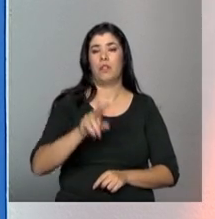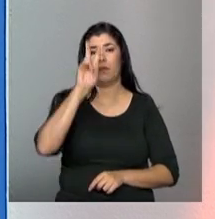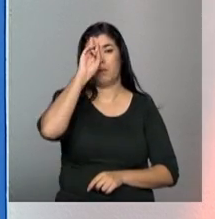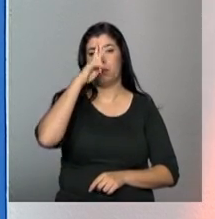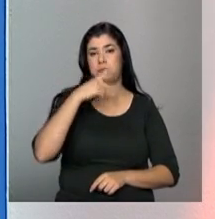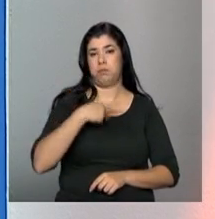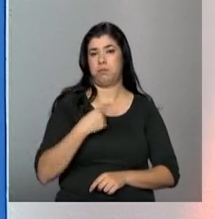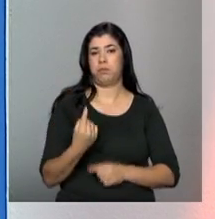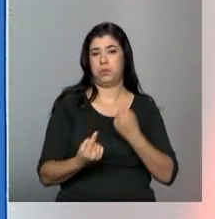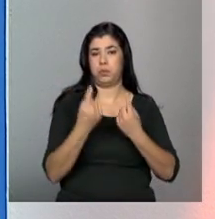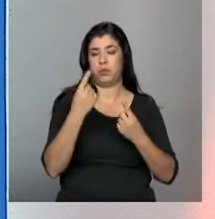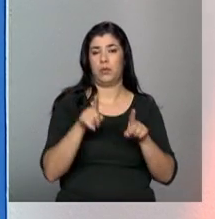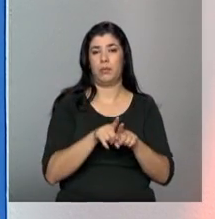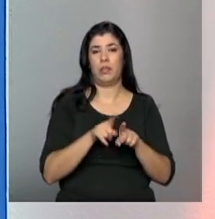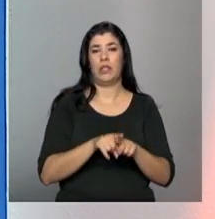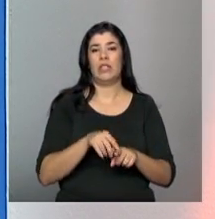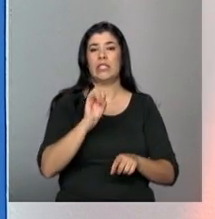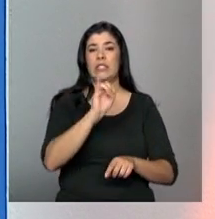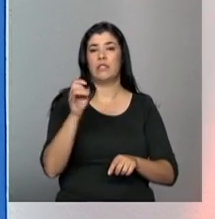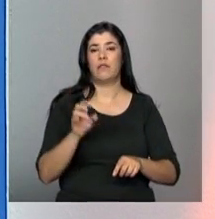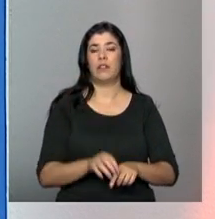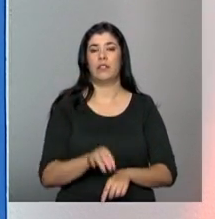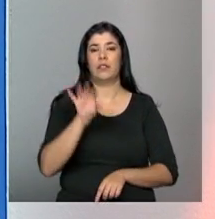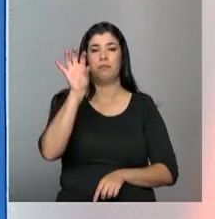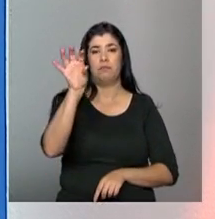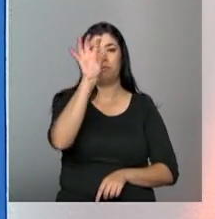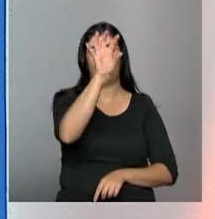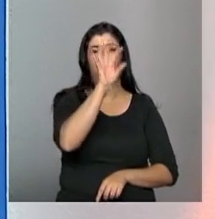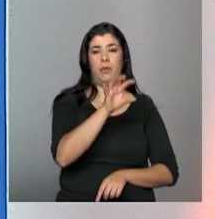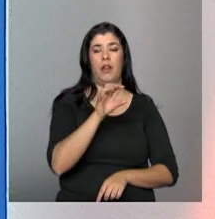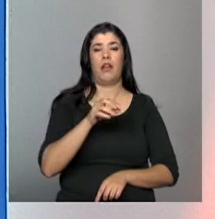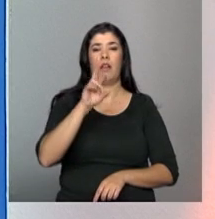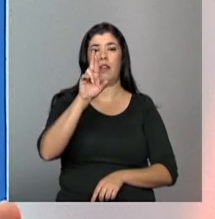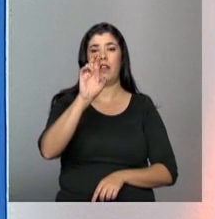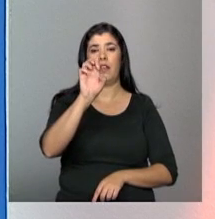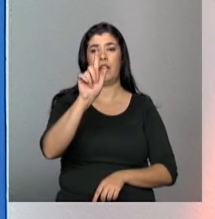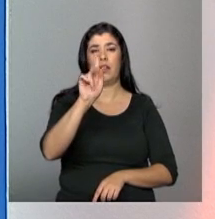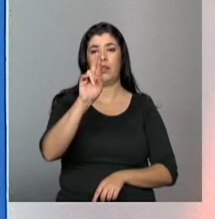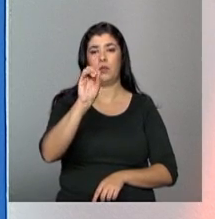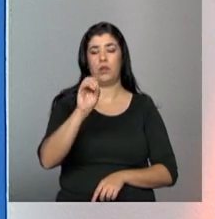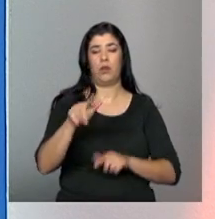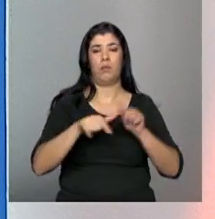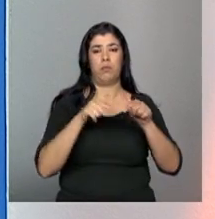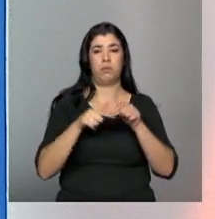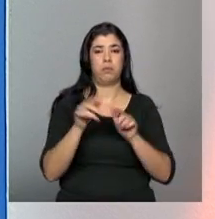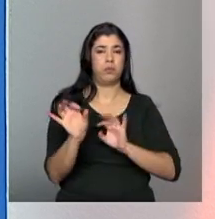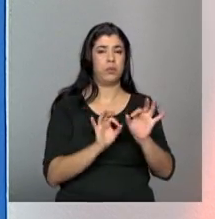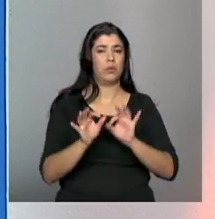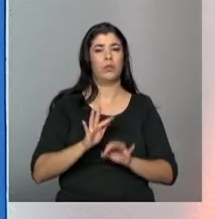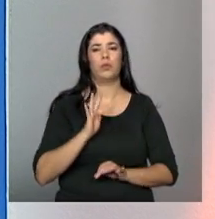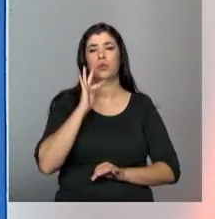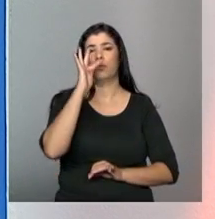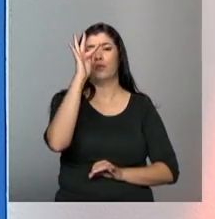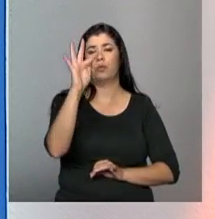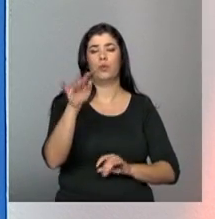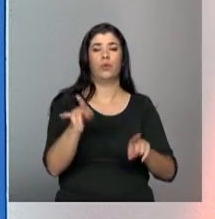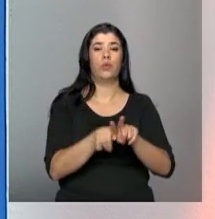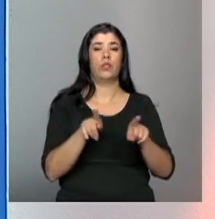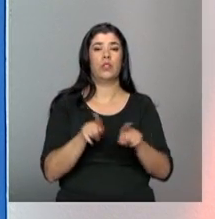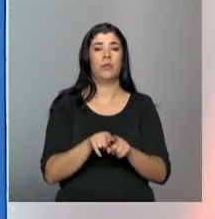conferências regionais, porque entendemos que o debate da política acerca da avaliação, do planejamento futuro, da